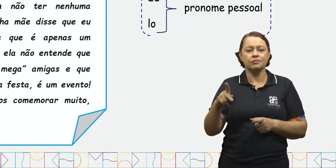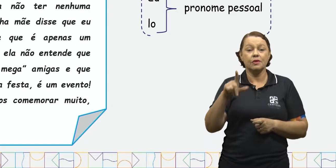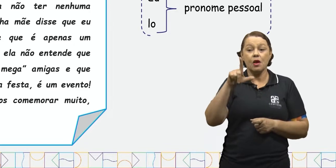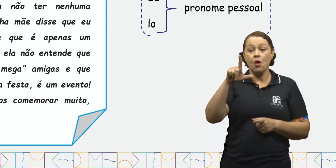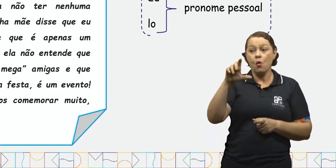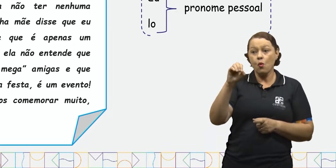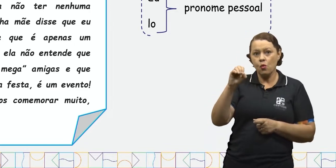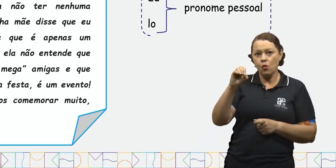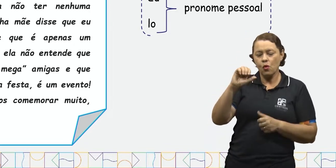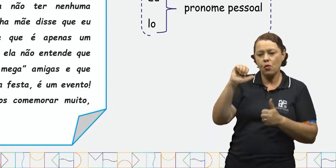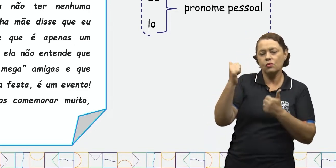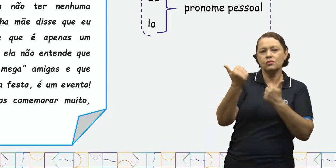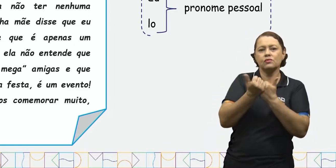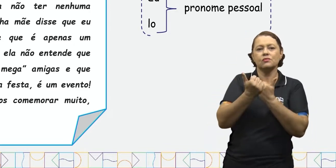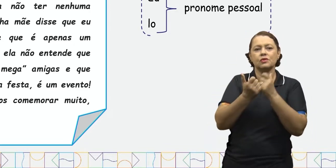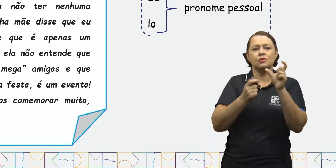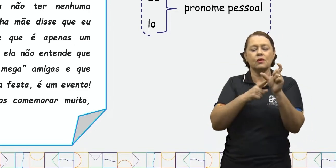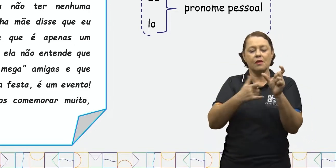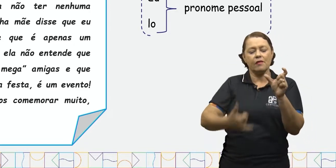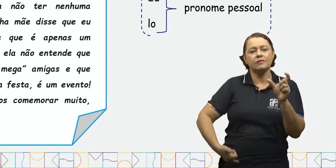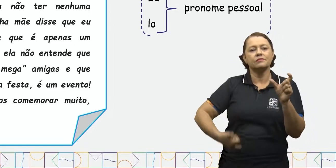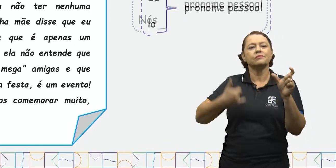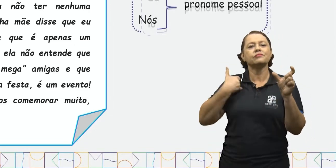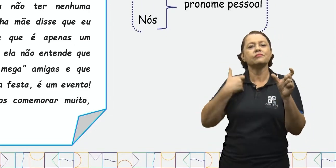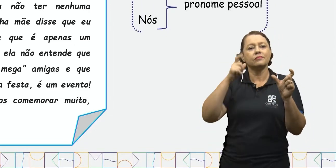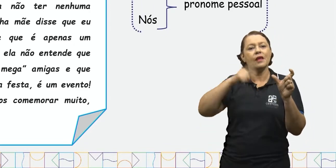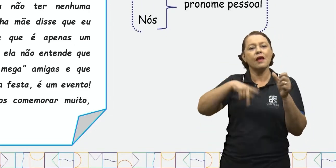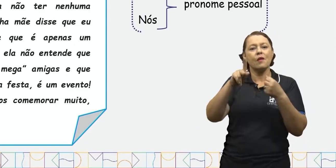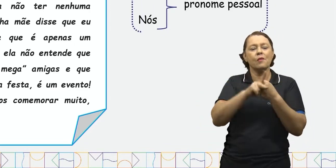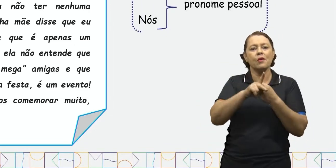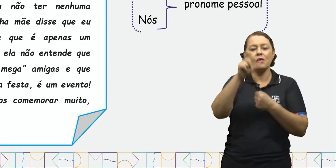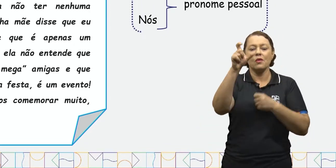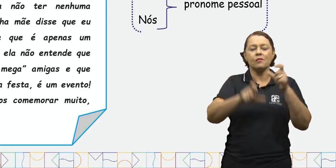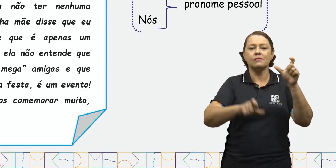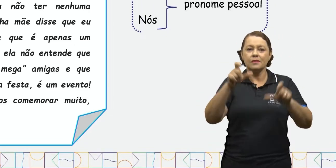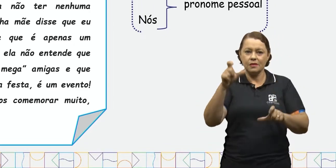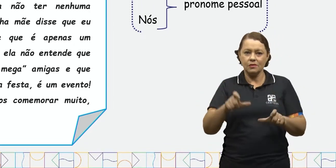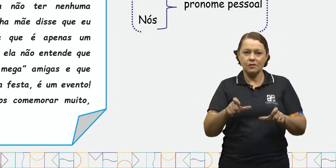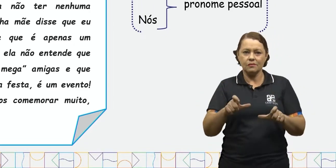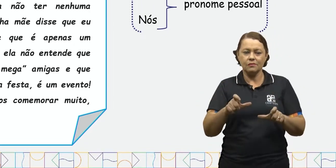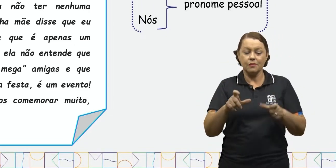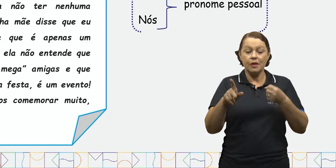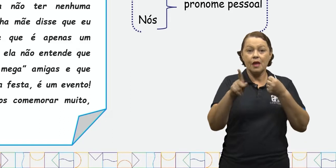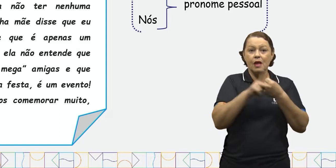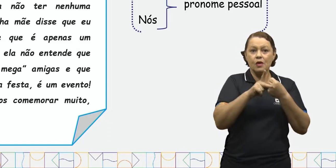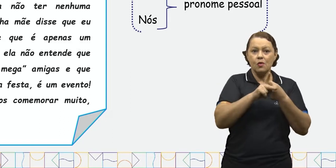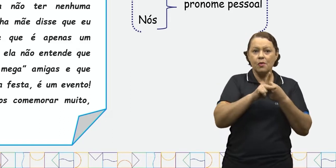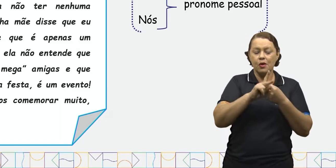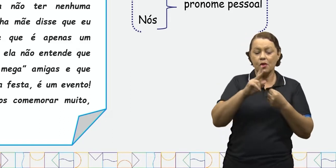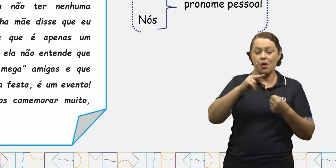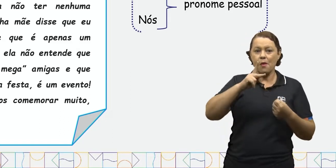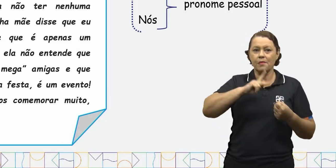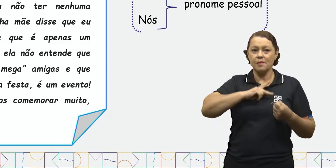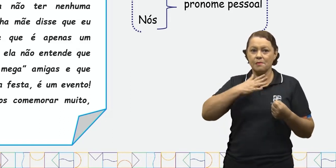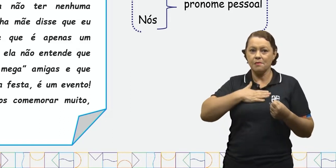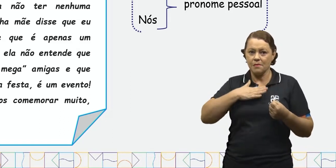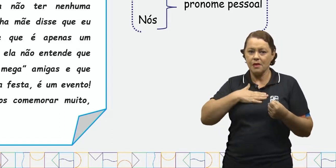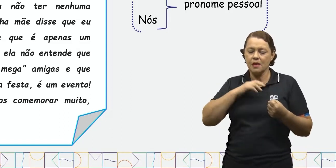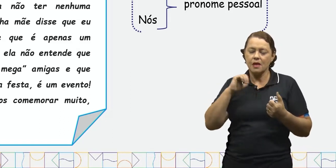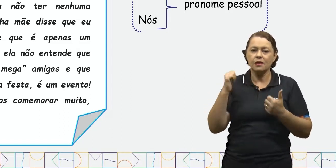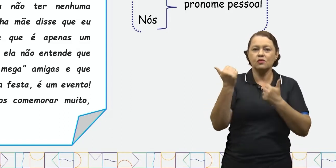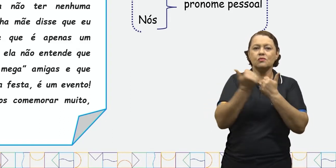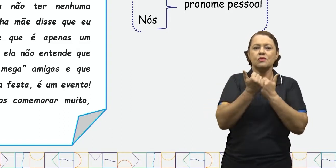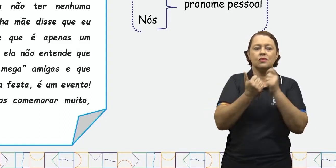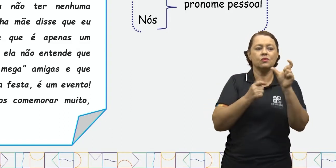aniversário, é um pronome pessoal. O pronome minha, que substitui as palavras da